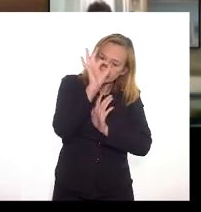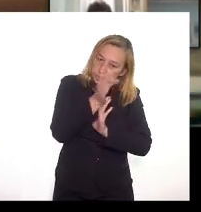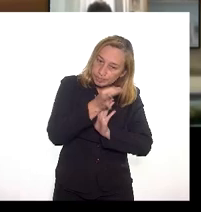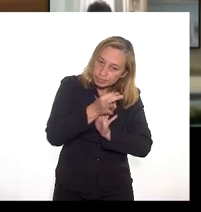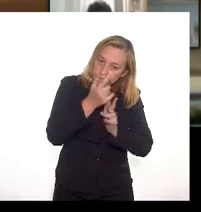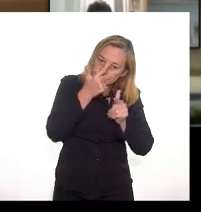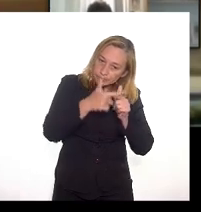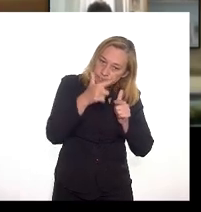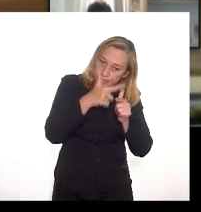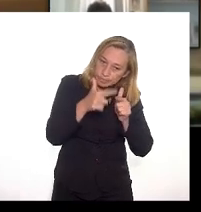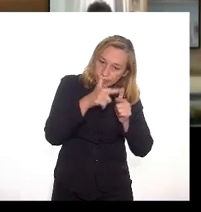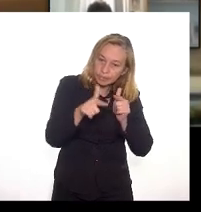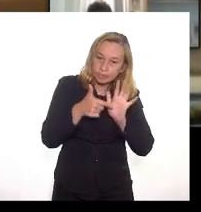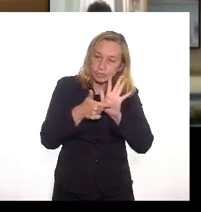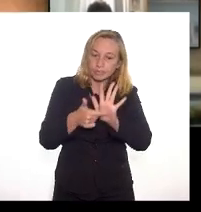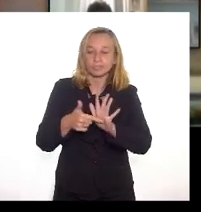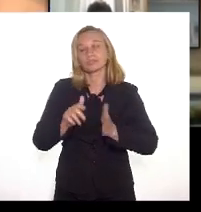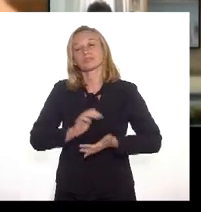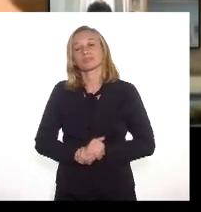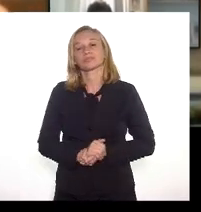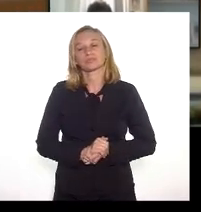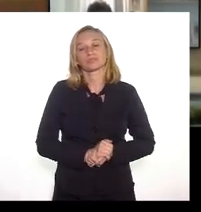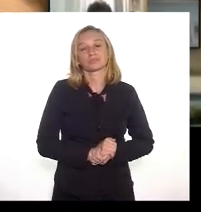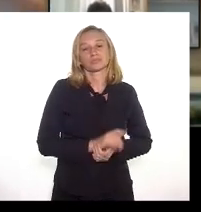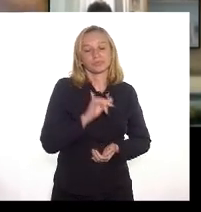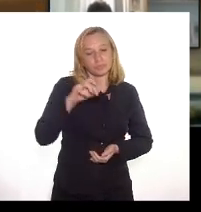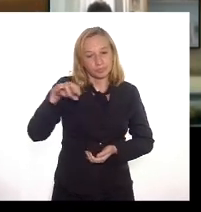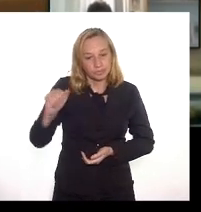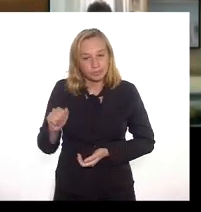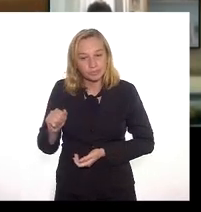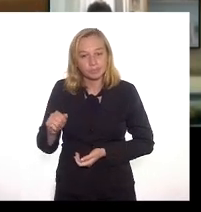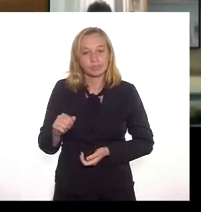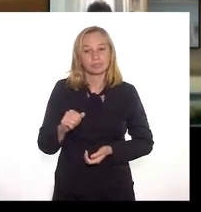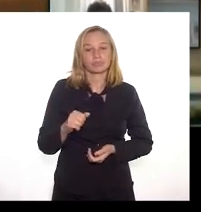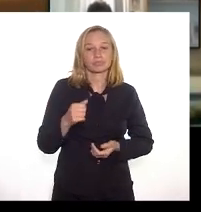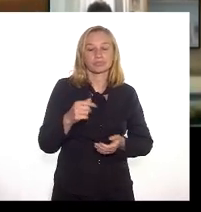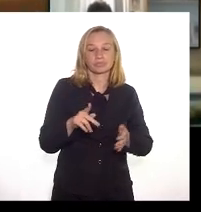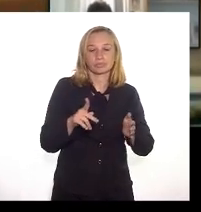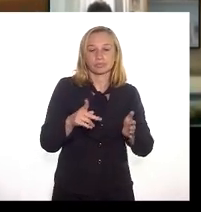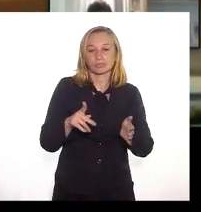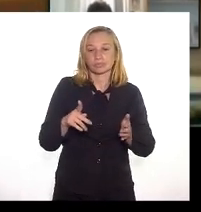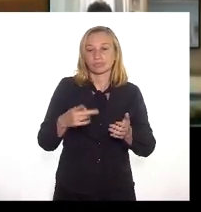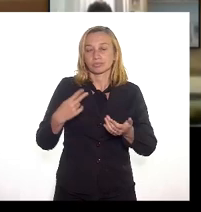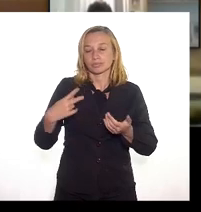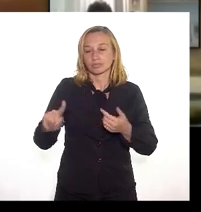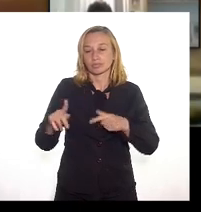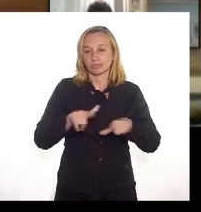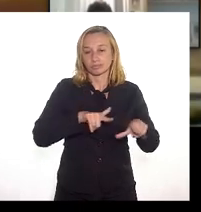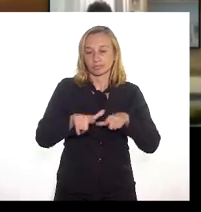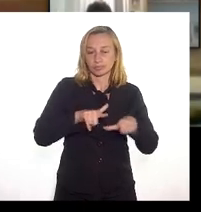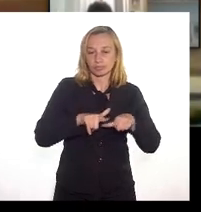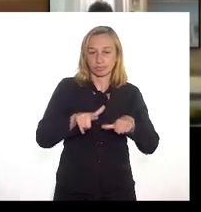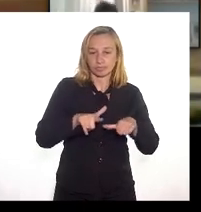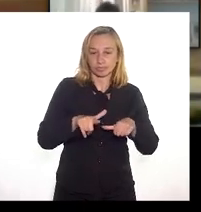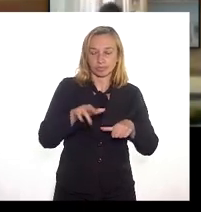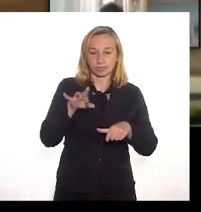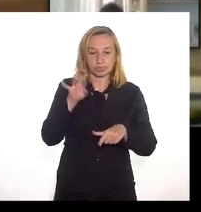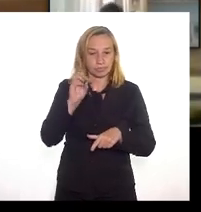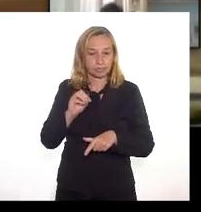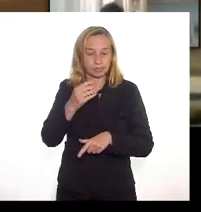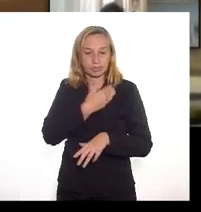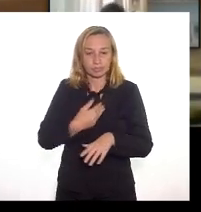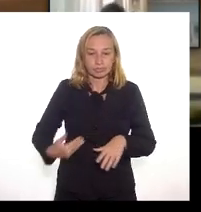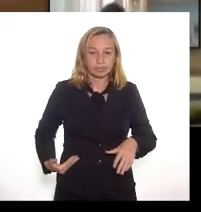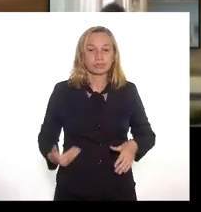desses problemas que estão sendo apresentados o INCRA deve cumprir seu papel de proteção do patrimônio público e zelo pelo interesse